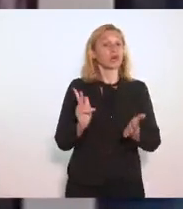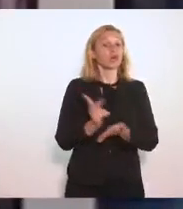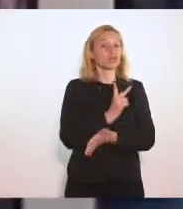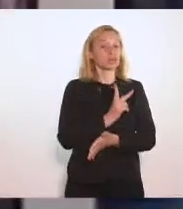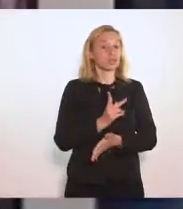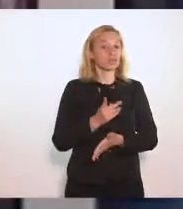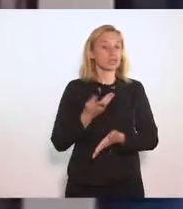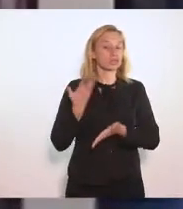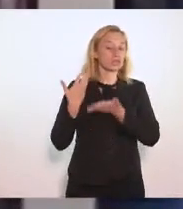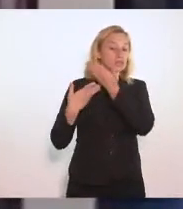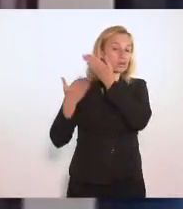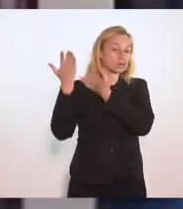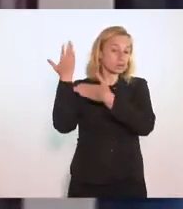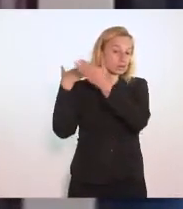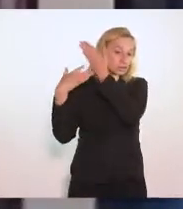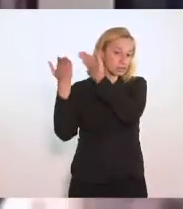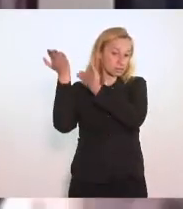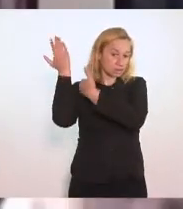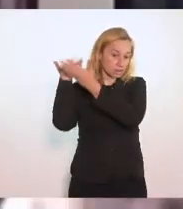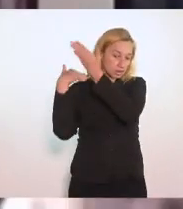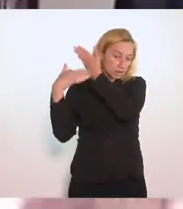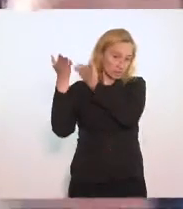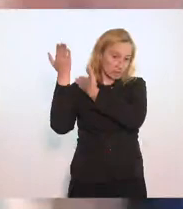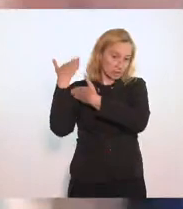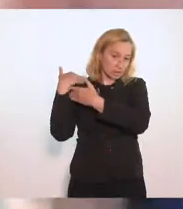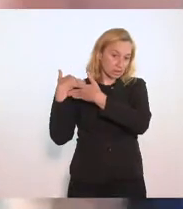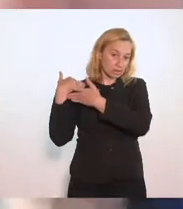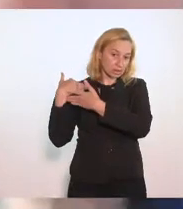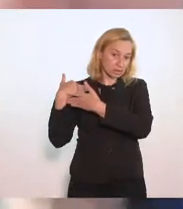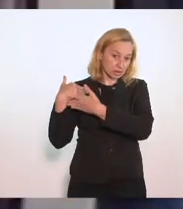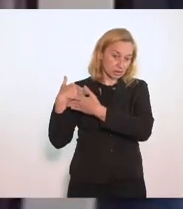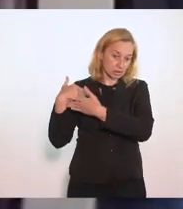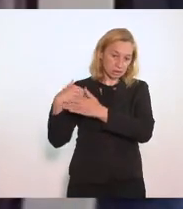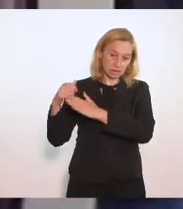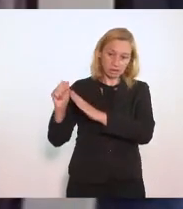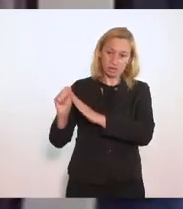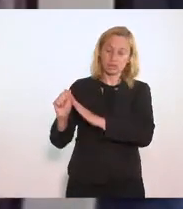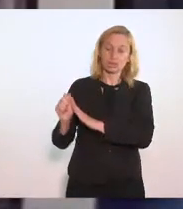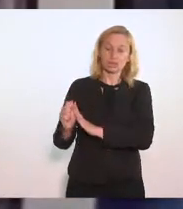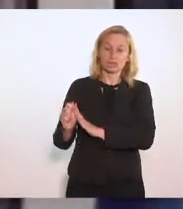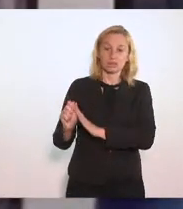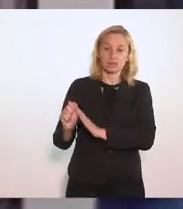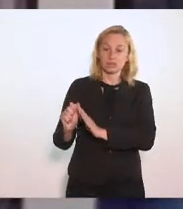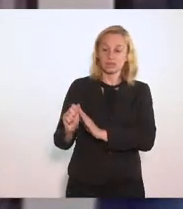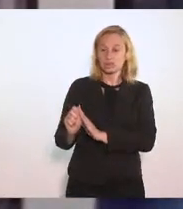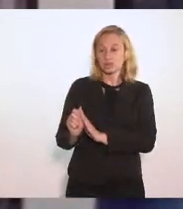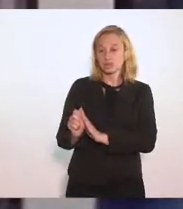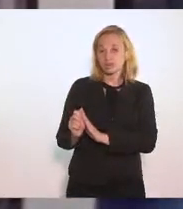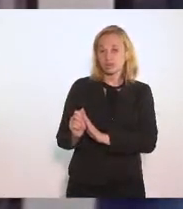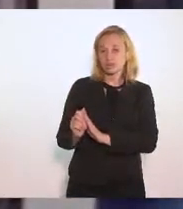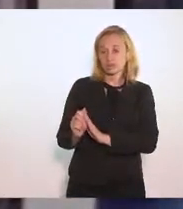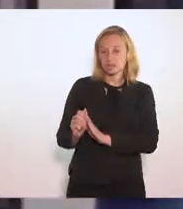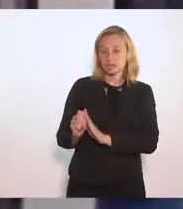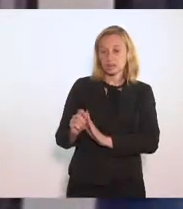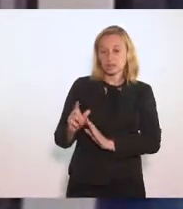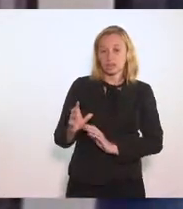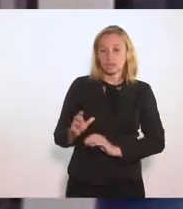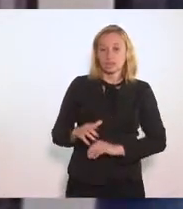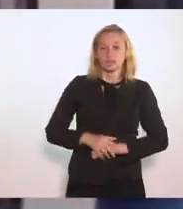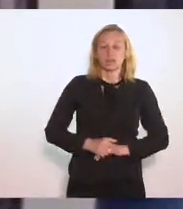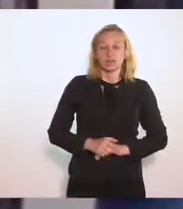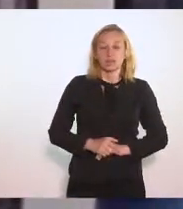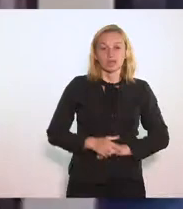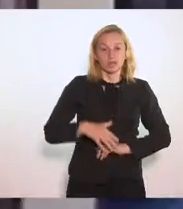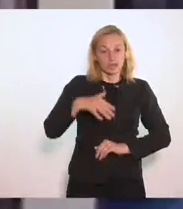ancestralidade Contuada Pelos Afrodescendentes